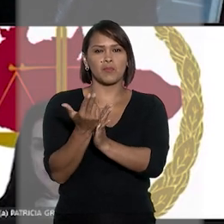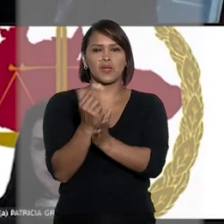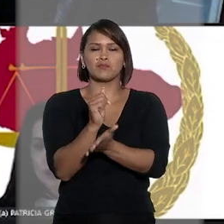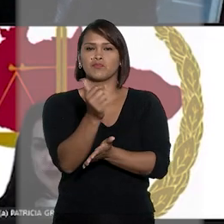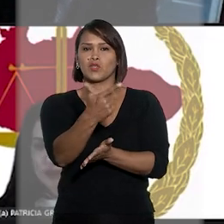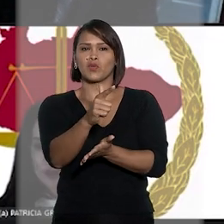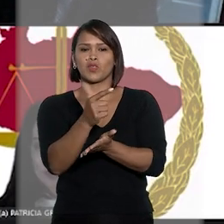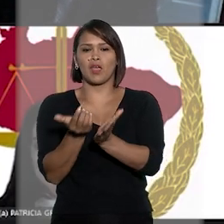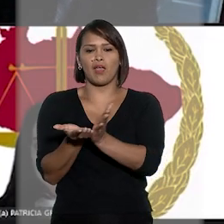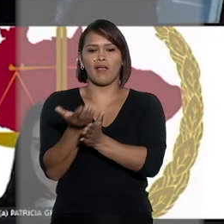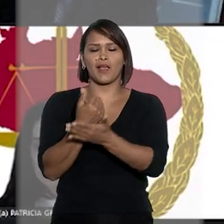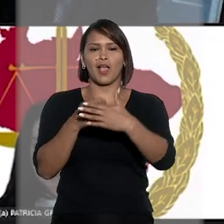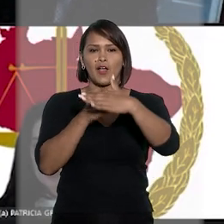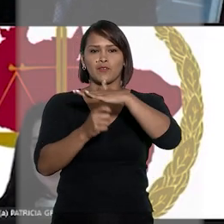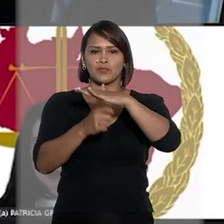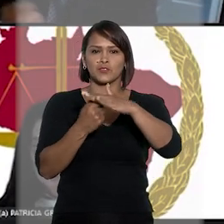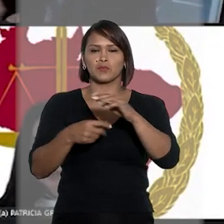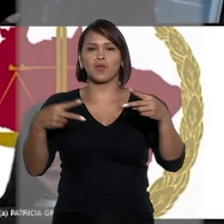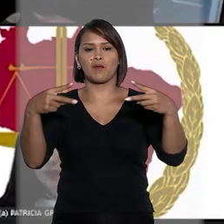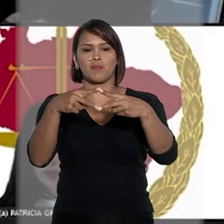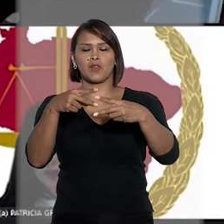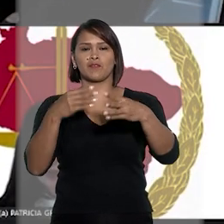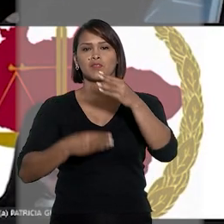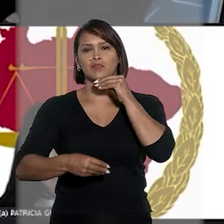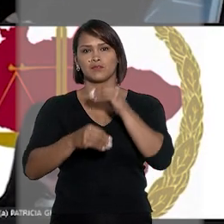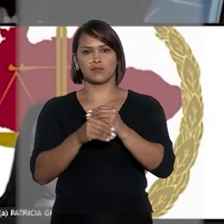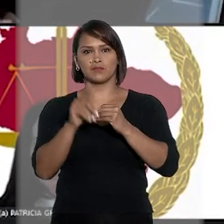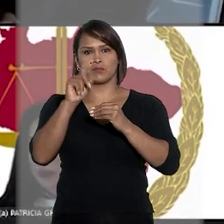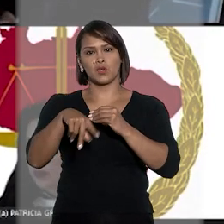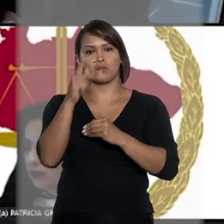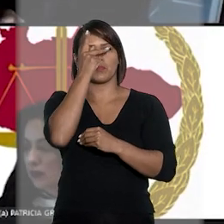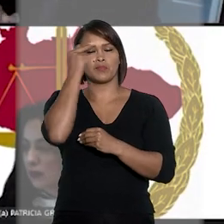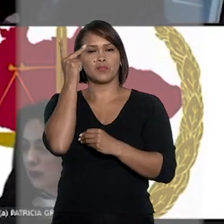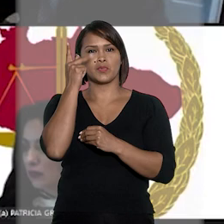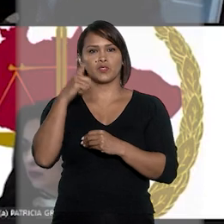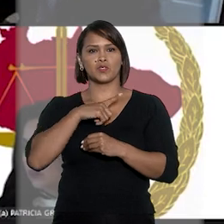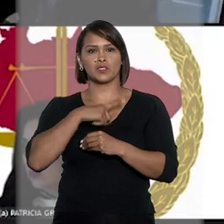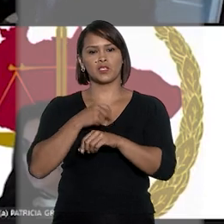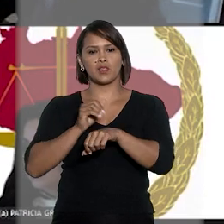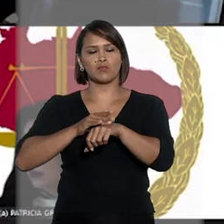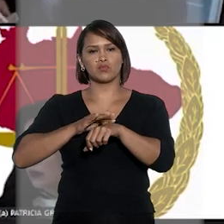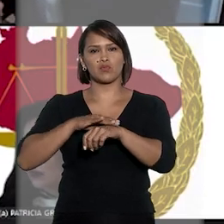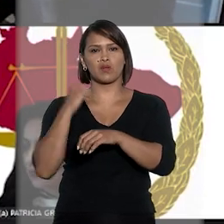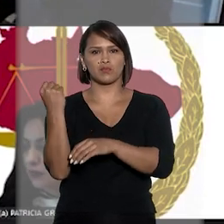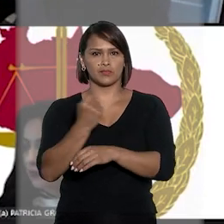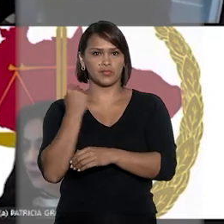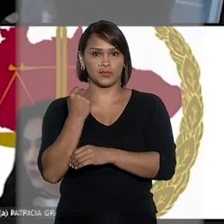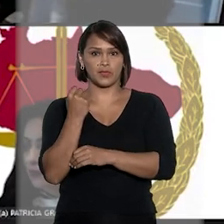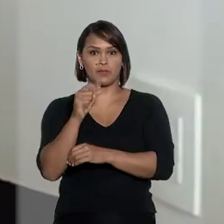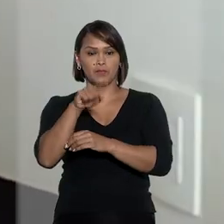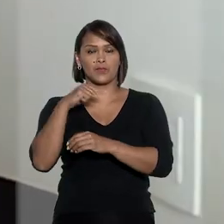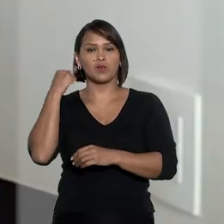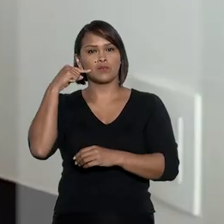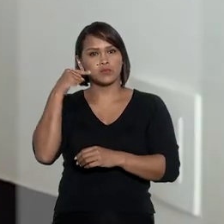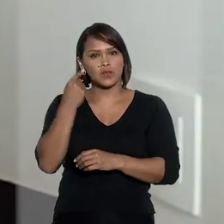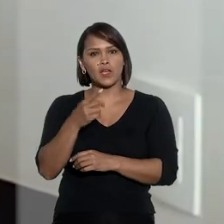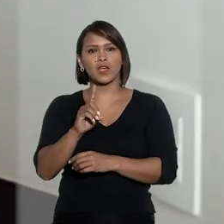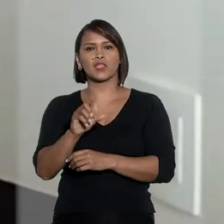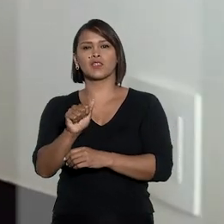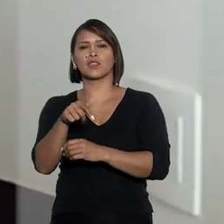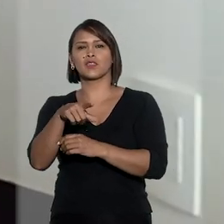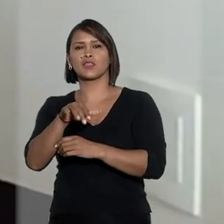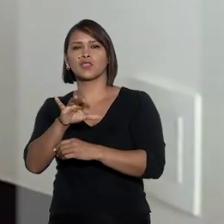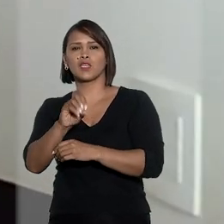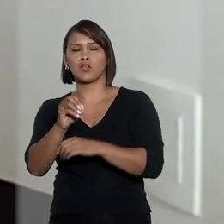renda sobre resgate de investimento em previdência complementar por pessoa portadora de moléstia grave. O advogado